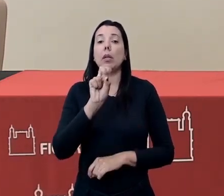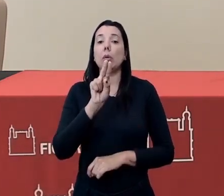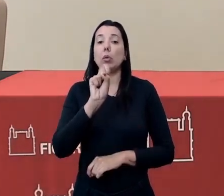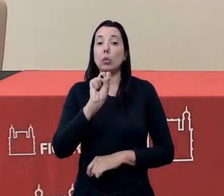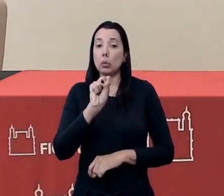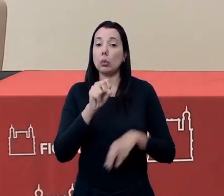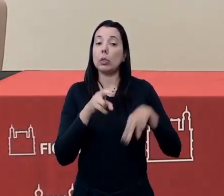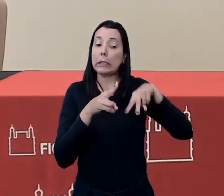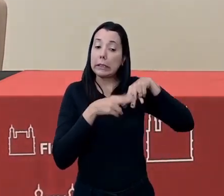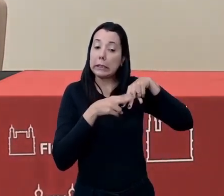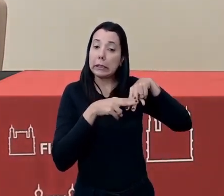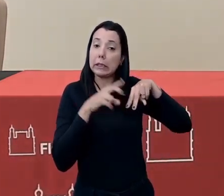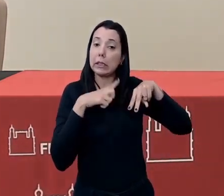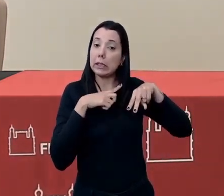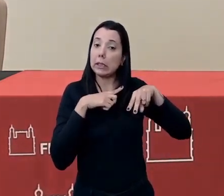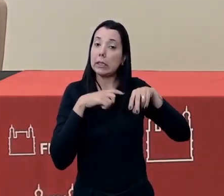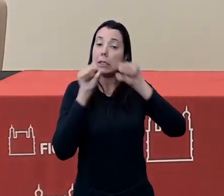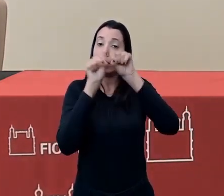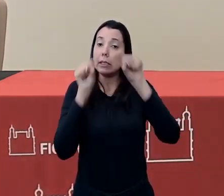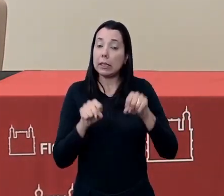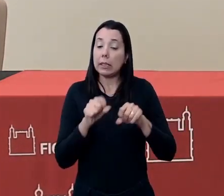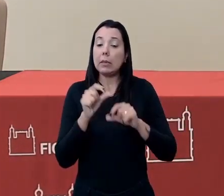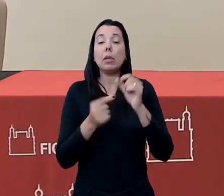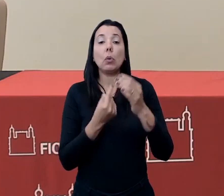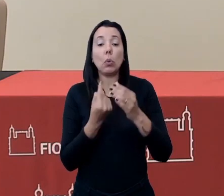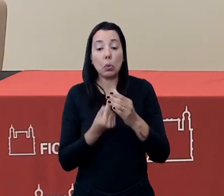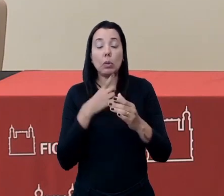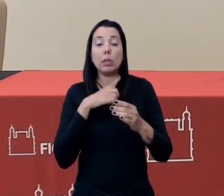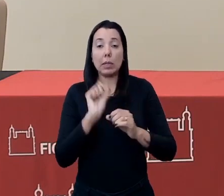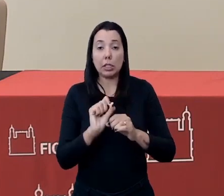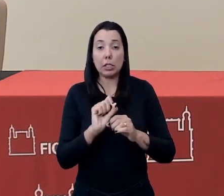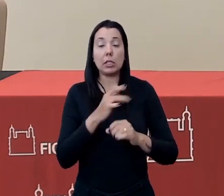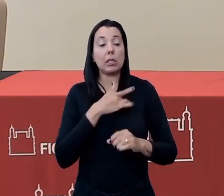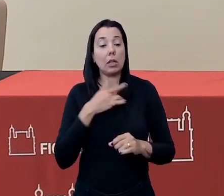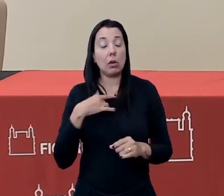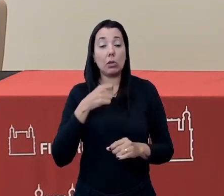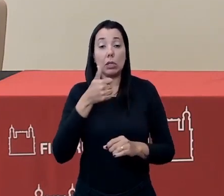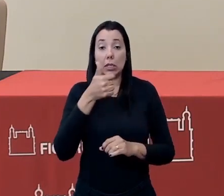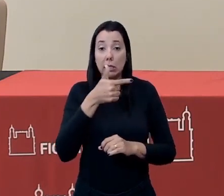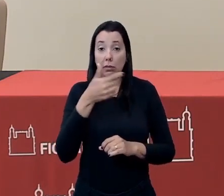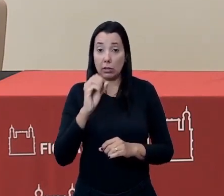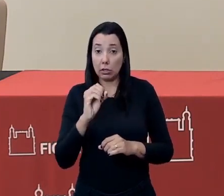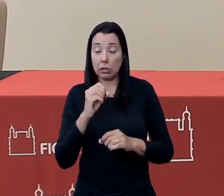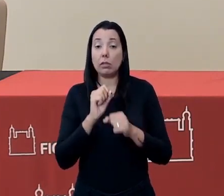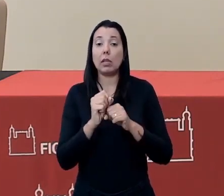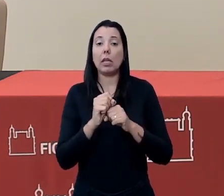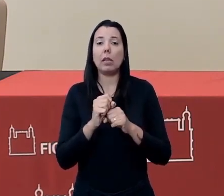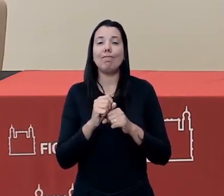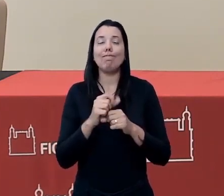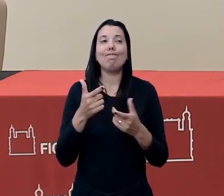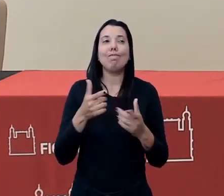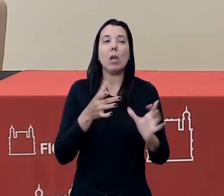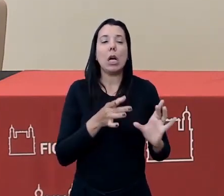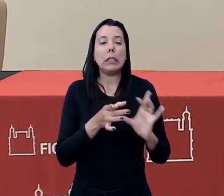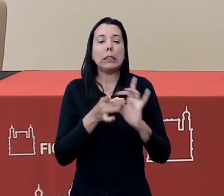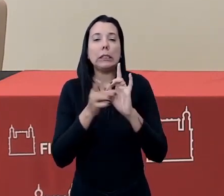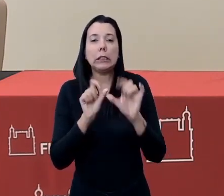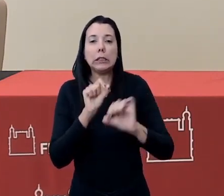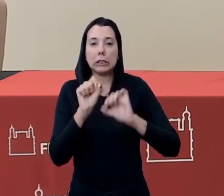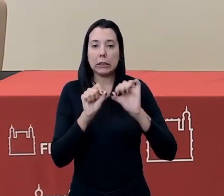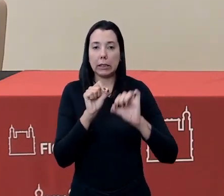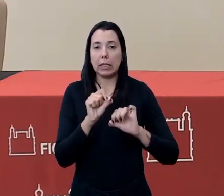para que o Sistema Único de Saúde, mais uma vez, aqui no âmbito dos 120 anos, a Fiocruz elencou como